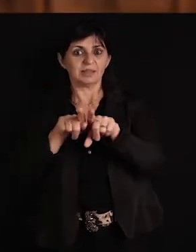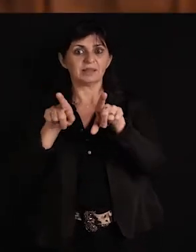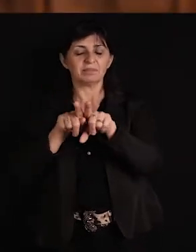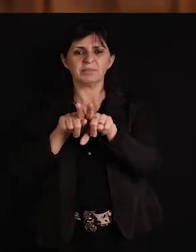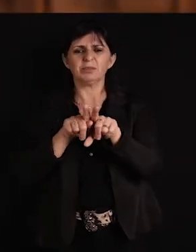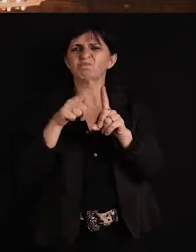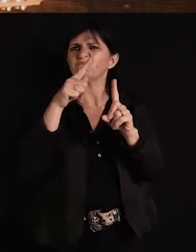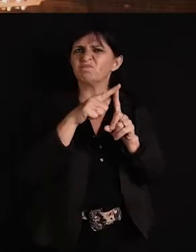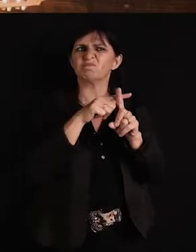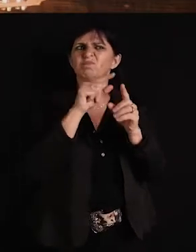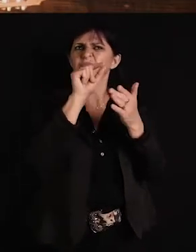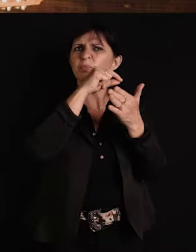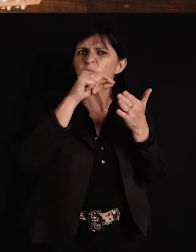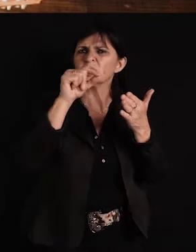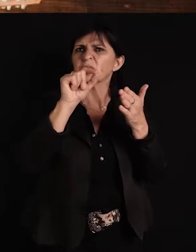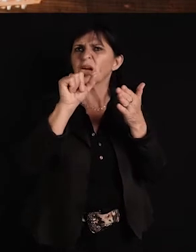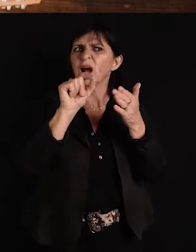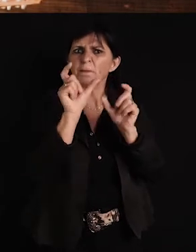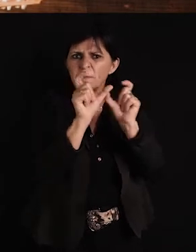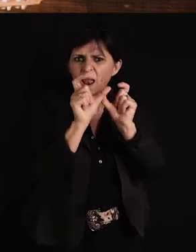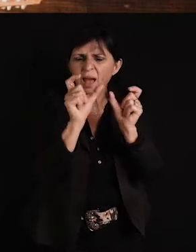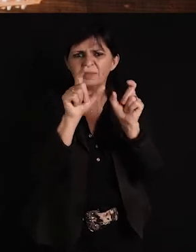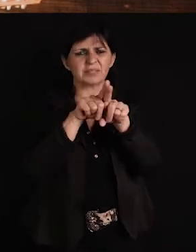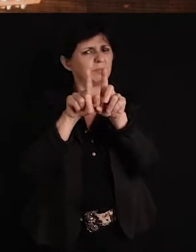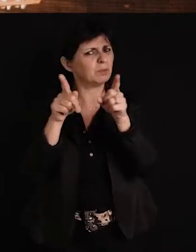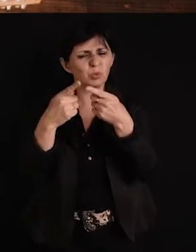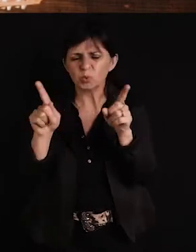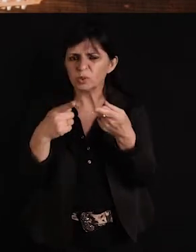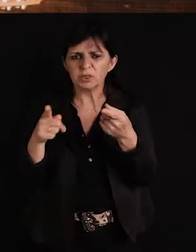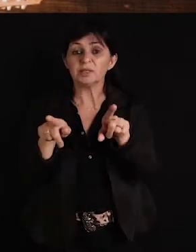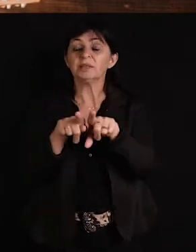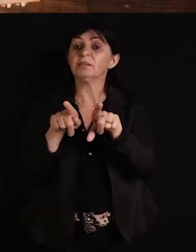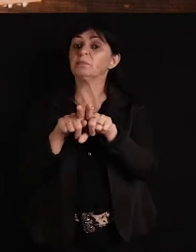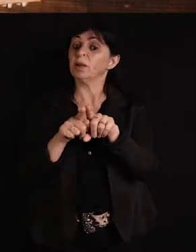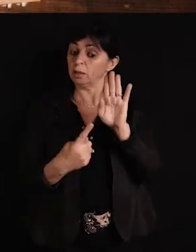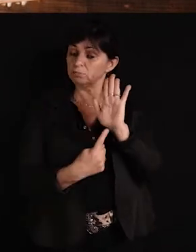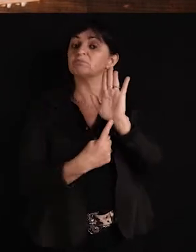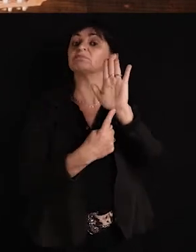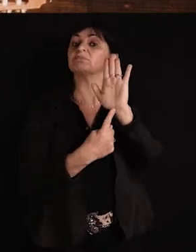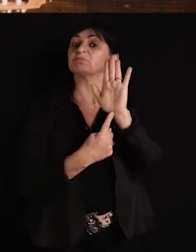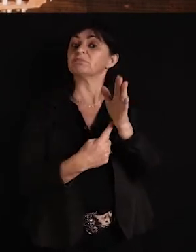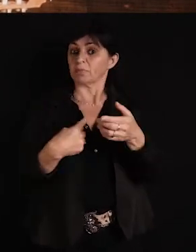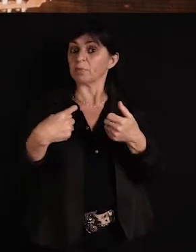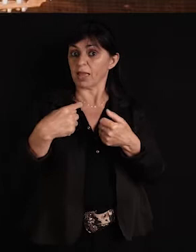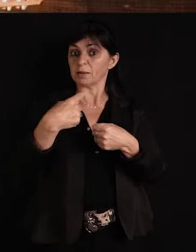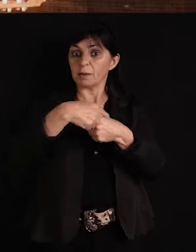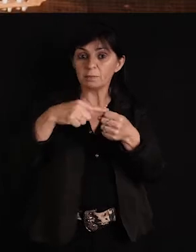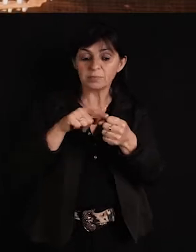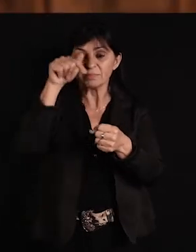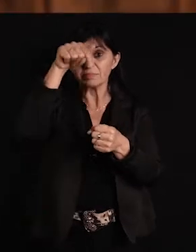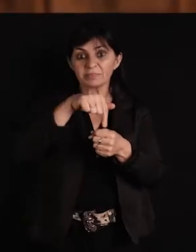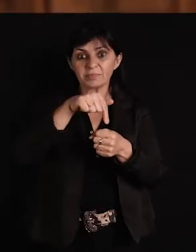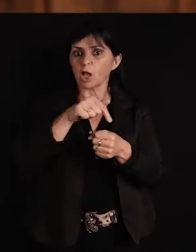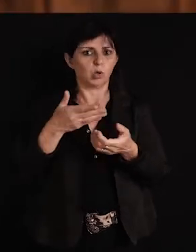maravilhosa. E também o seguinte, é de uma cidade que eu não nasci aqui, em Erechim, mas eu aprendi